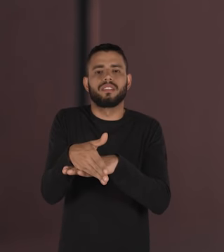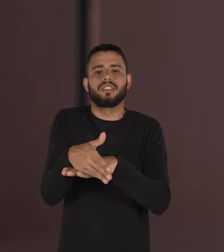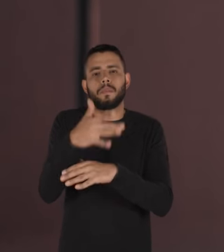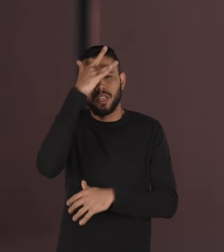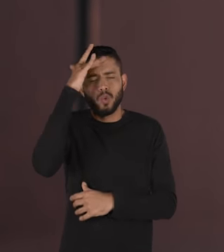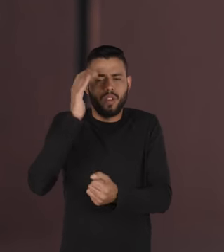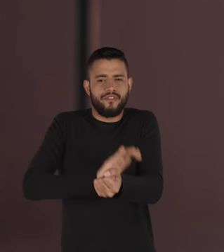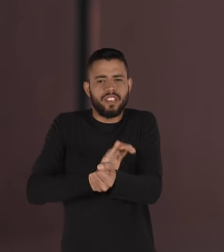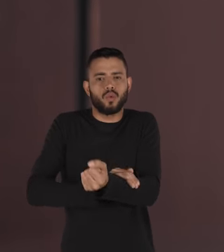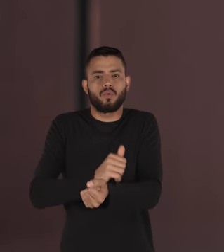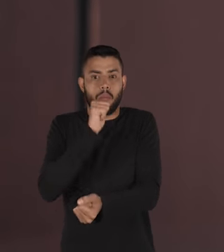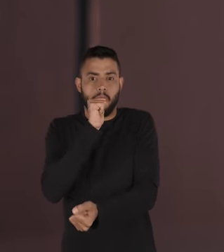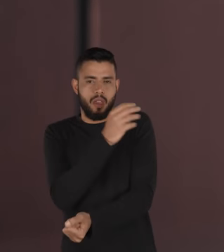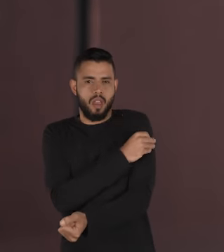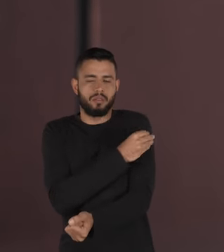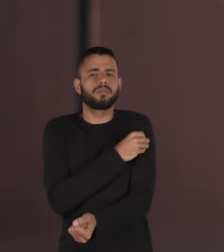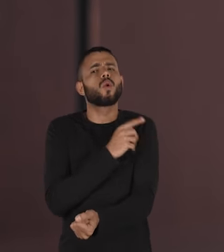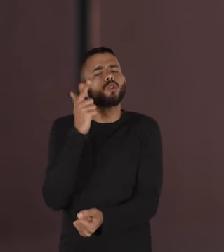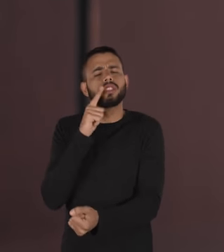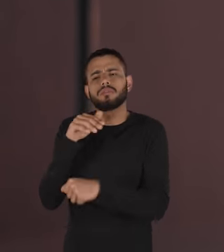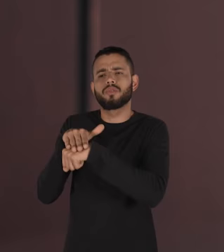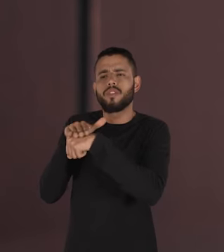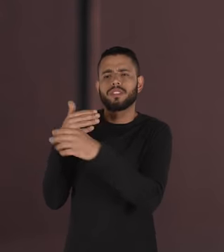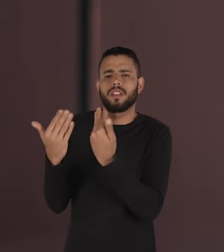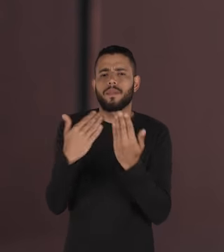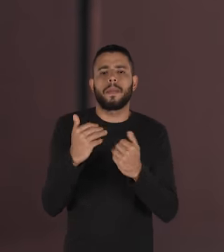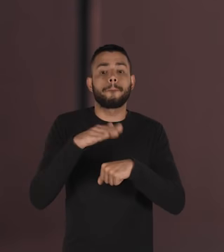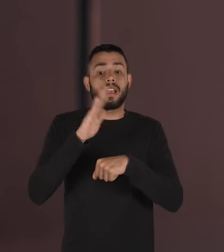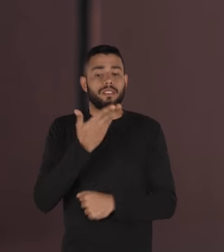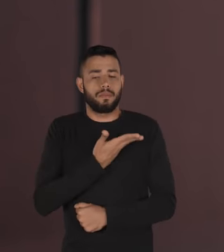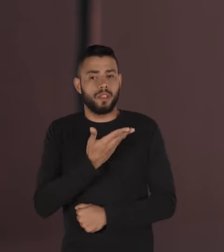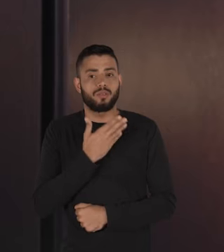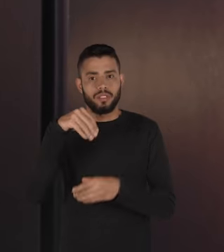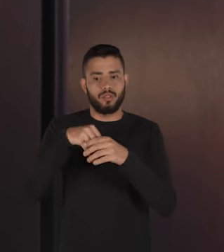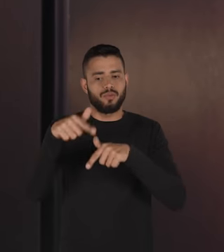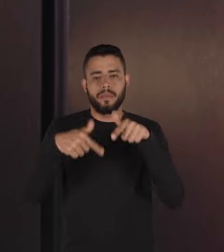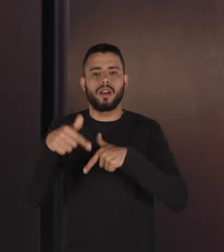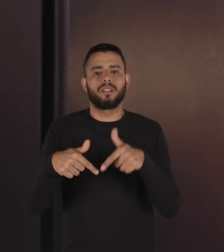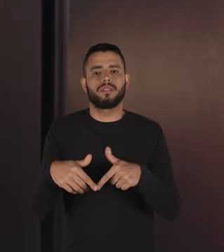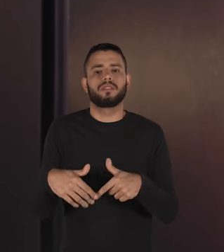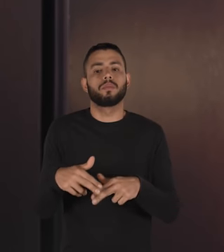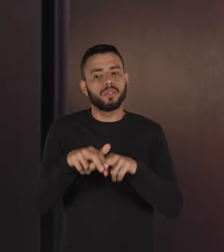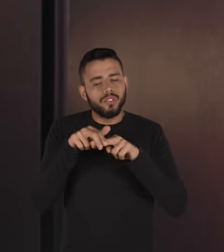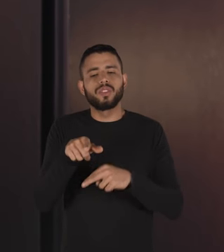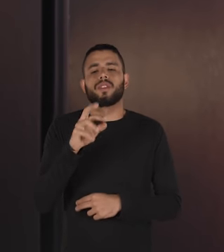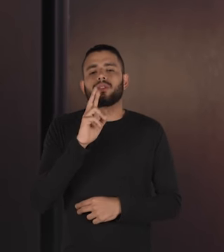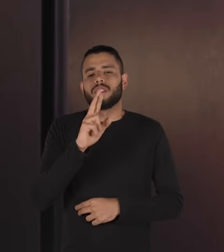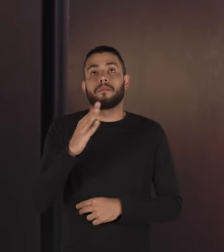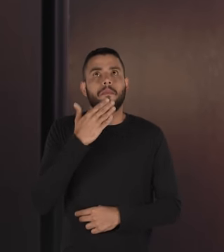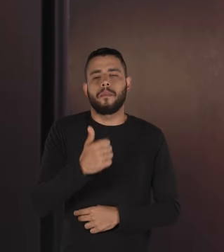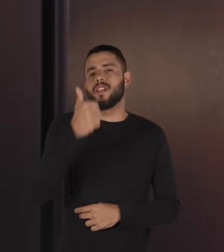grupo para tratar do meu alcoolismo eu tenho mais amigos no trabalho para mim é o resultado